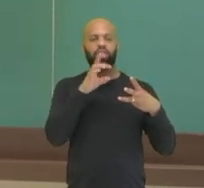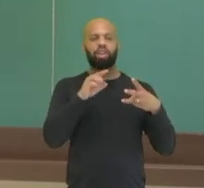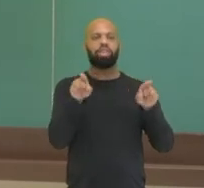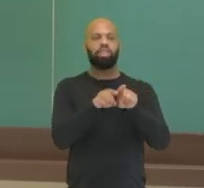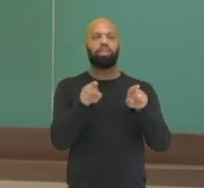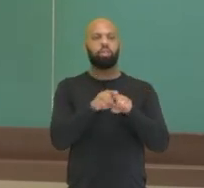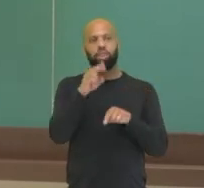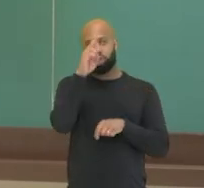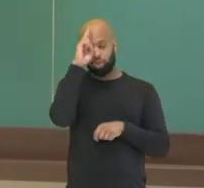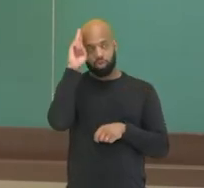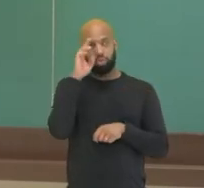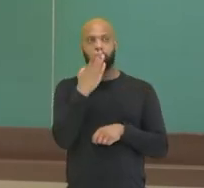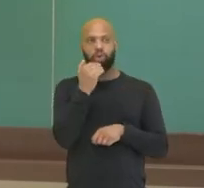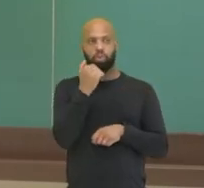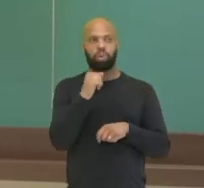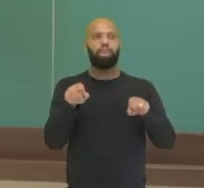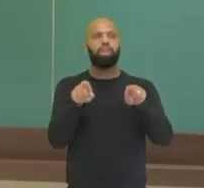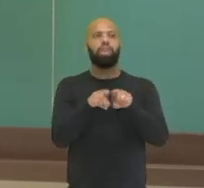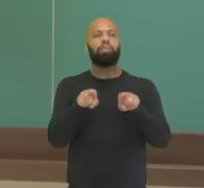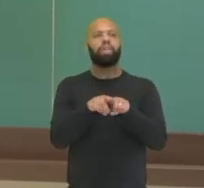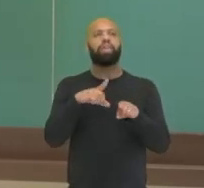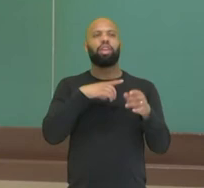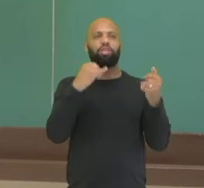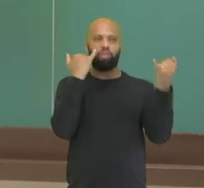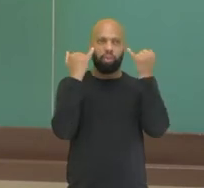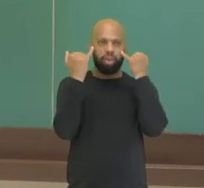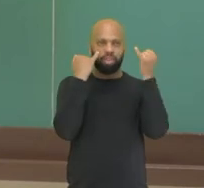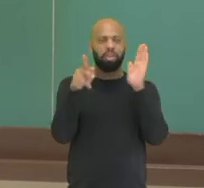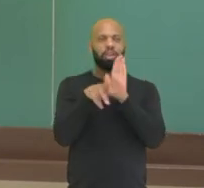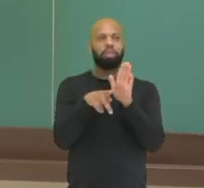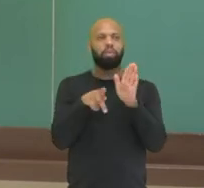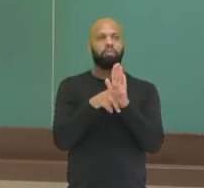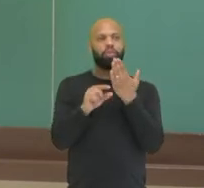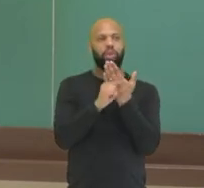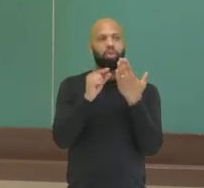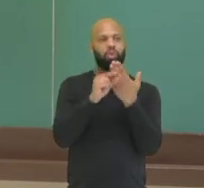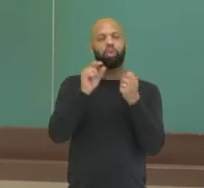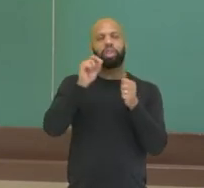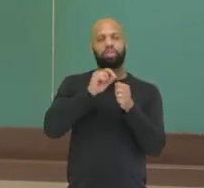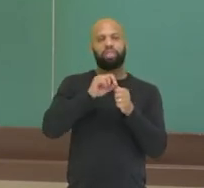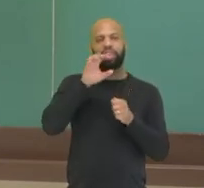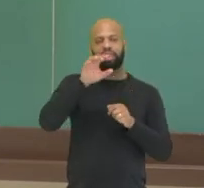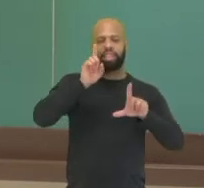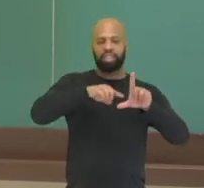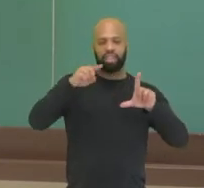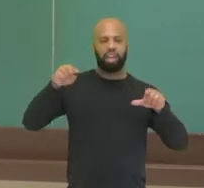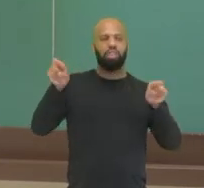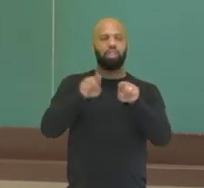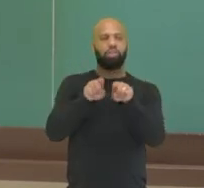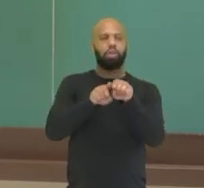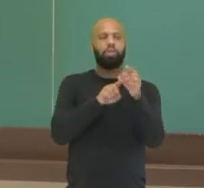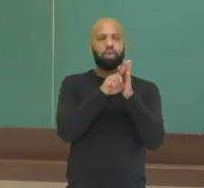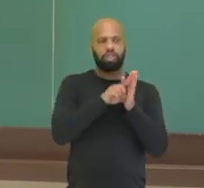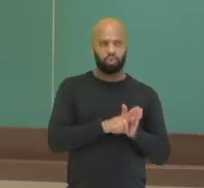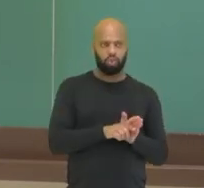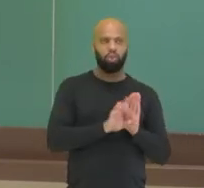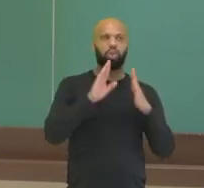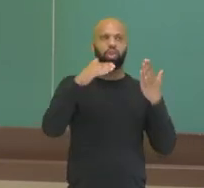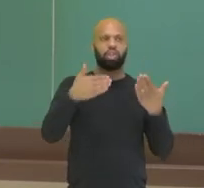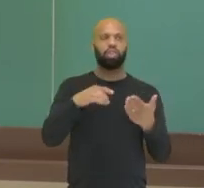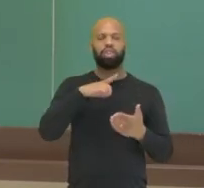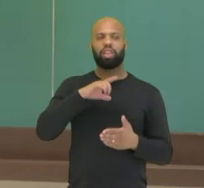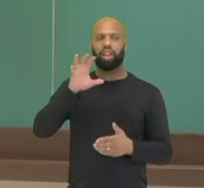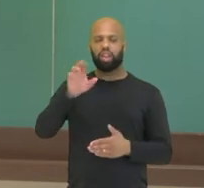Lembrando também que trazemos aqui a informação do autor, da pessoa que elaborou esse gráfico, que fez essa pesquisa, né. Tá aqui